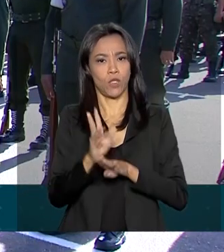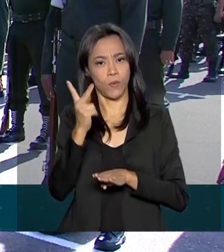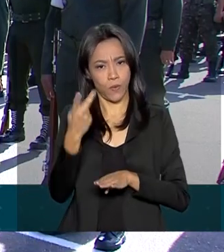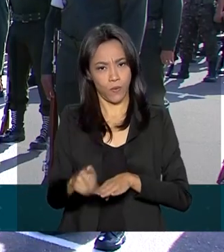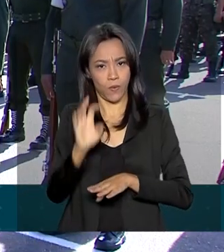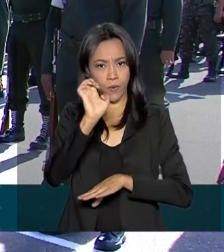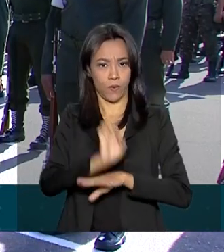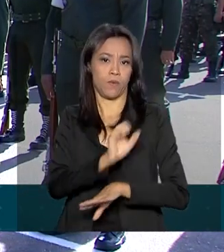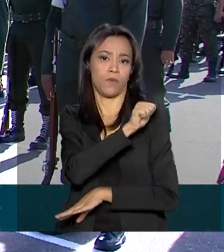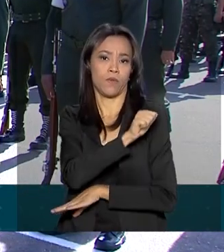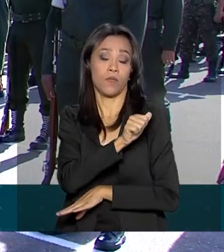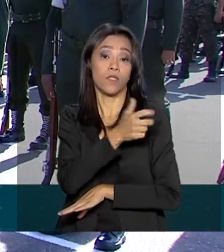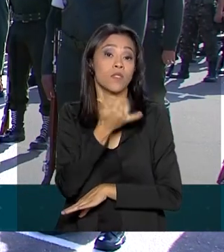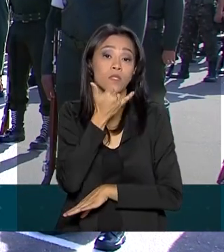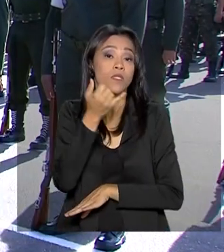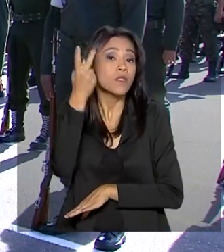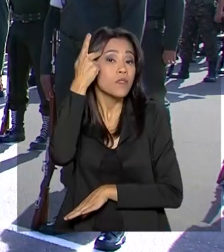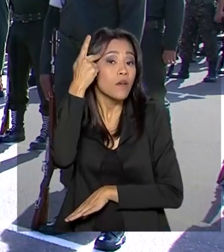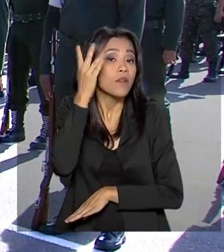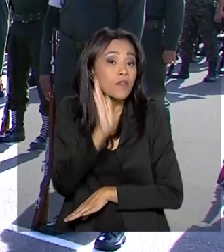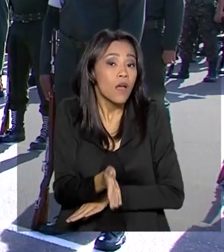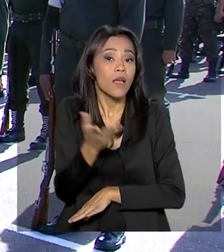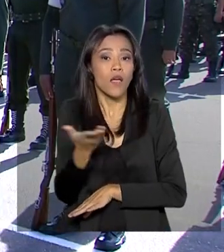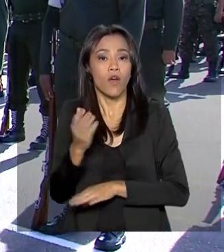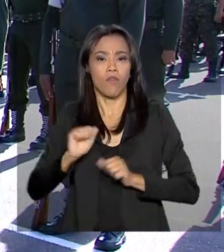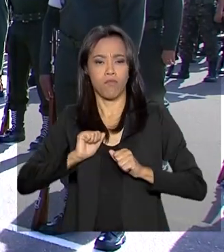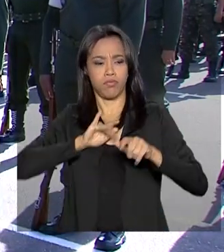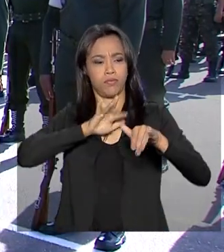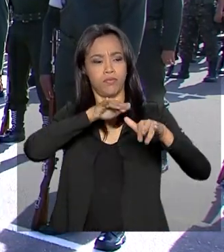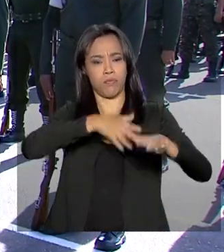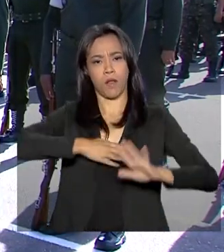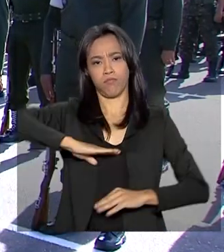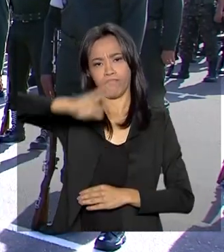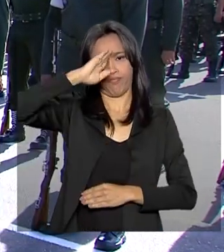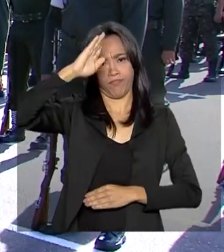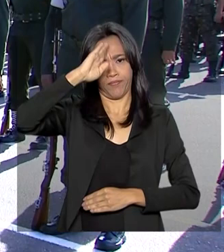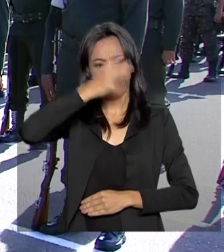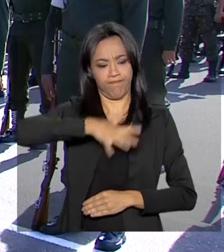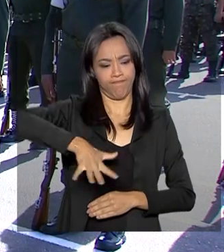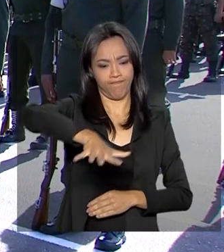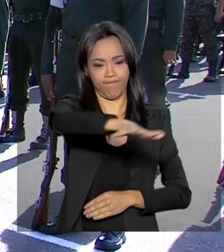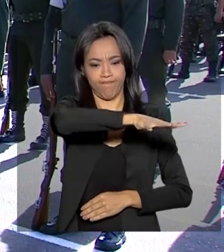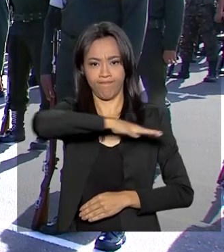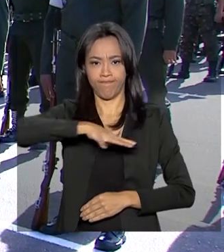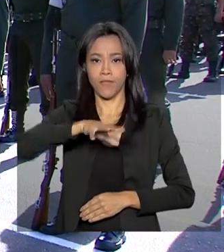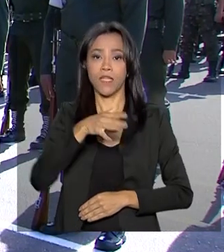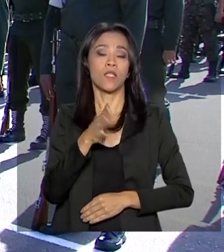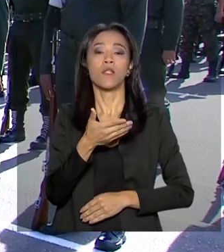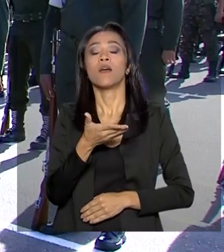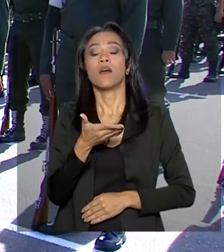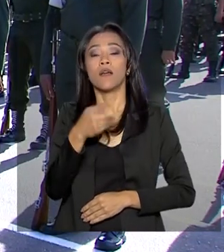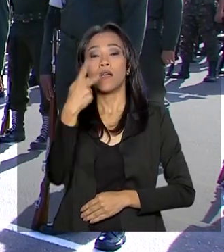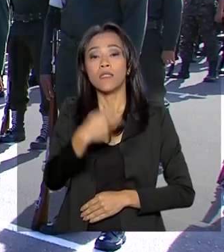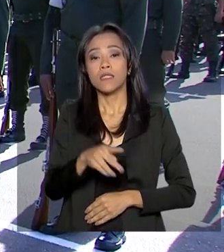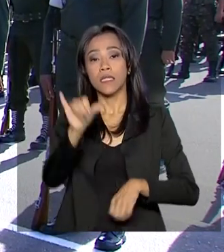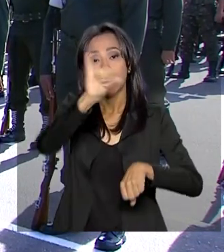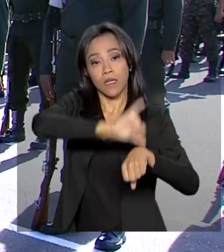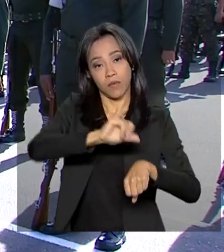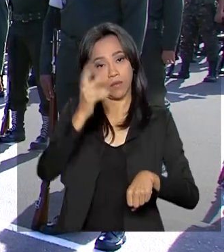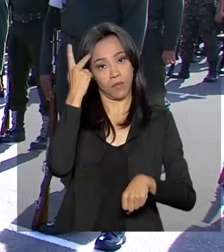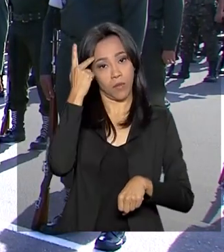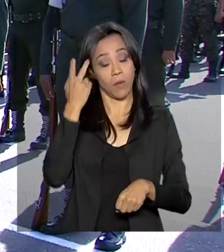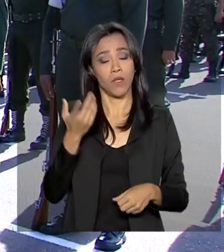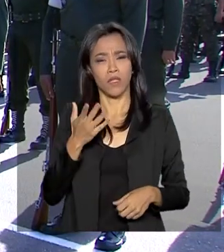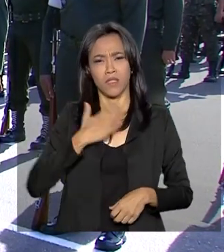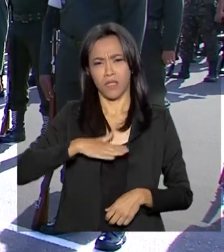momento se dirige para o Comando Militar do Sudeste, localizado no bairro do Ibirapuera, na zona sul da capital paulista. Logo mais